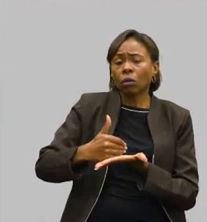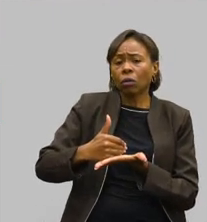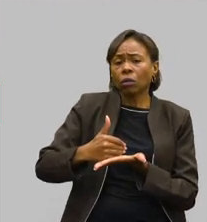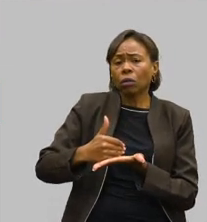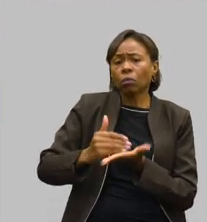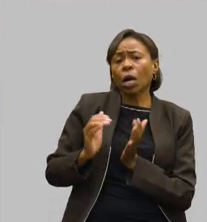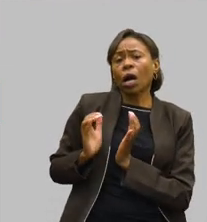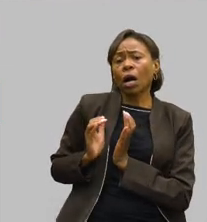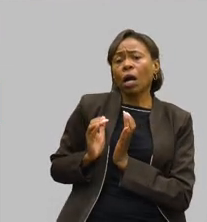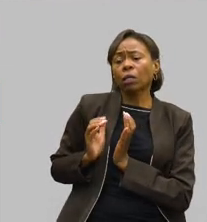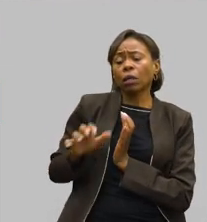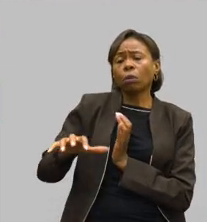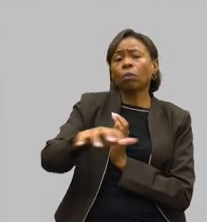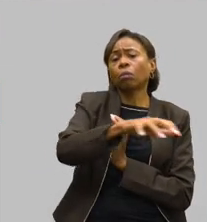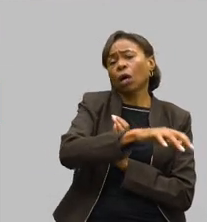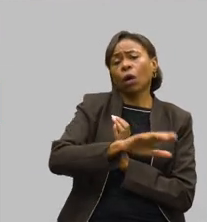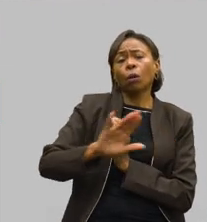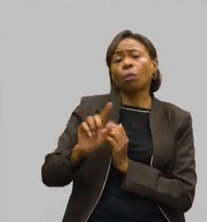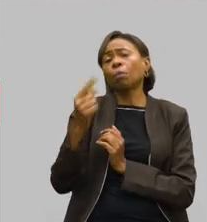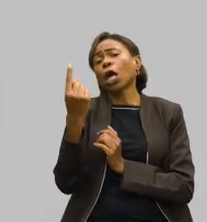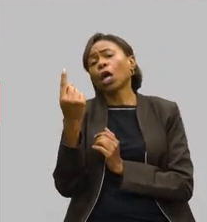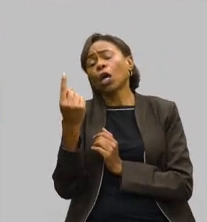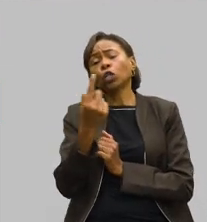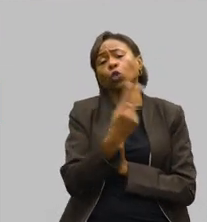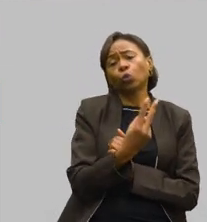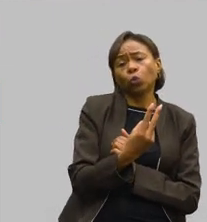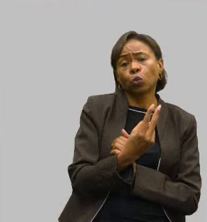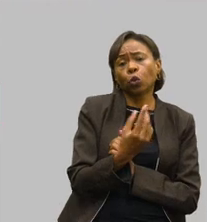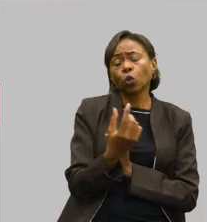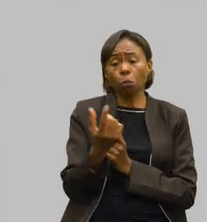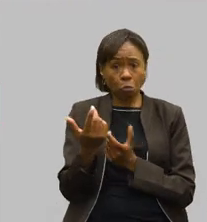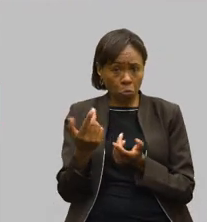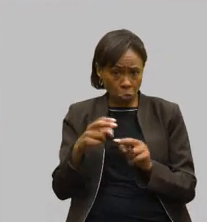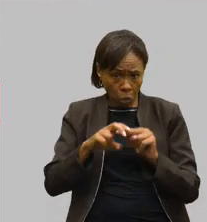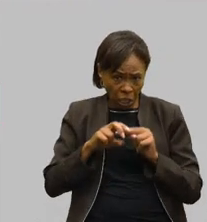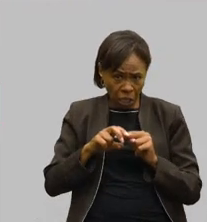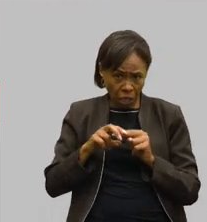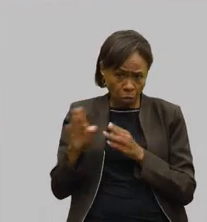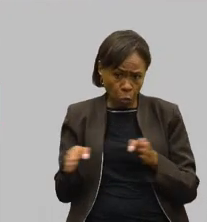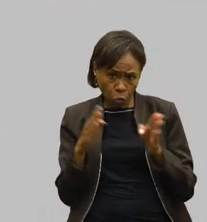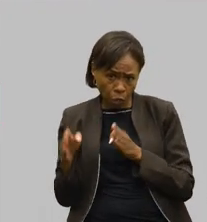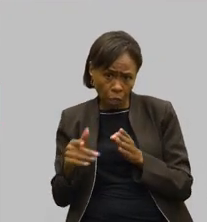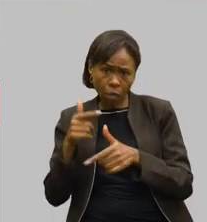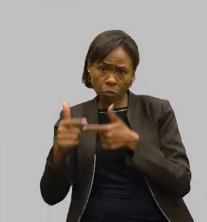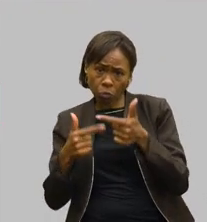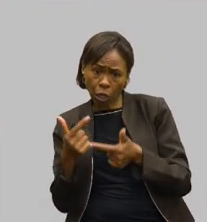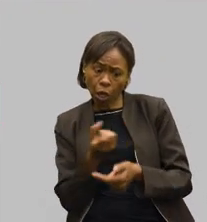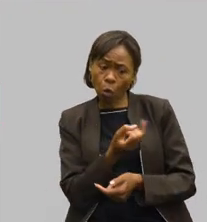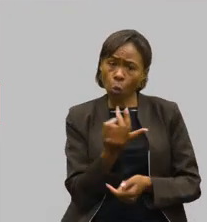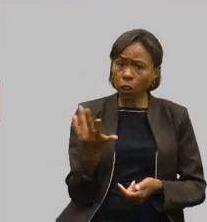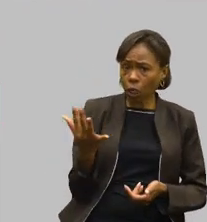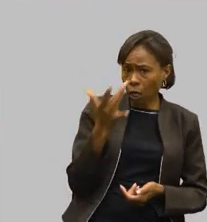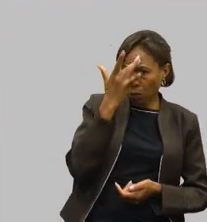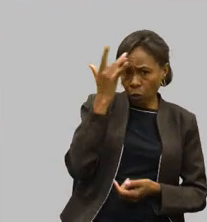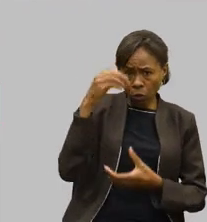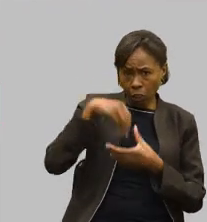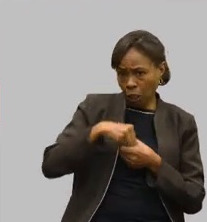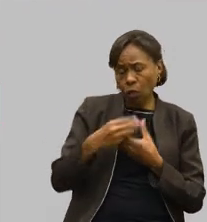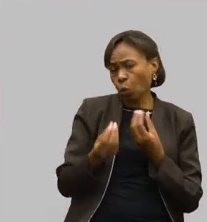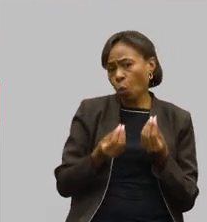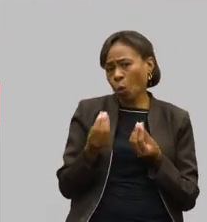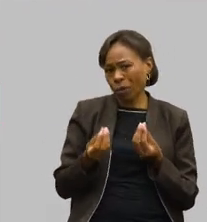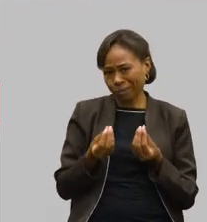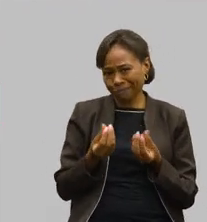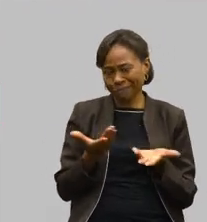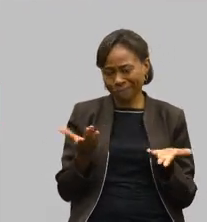o grau de prioridade, se foi por produção, se a quantidade de interno, para a gente poder acompanhar aqui. Só isso.